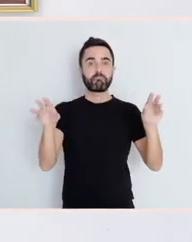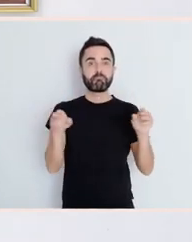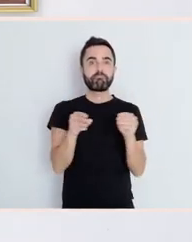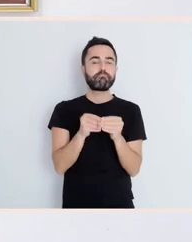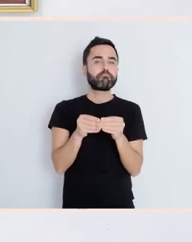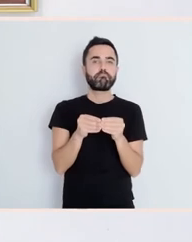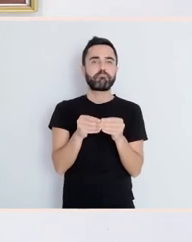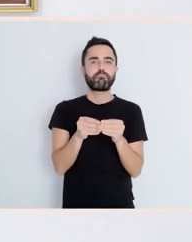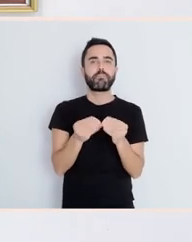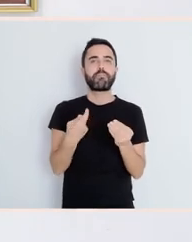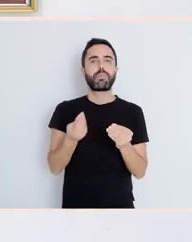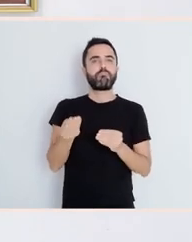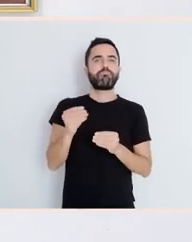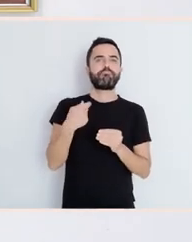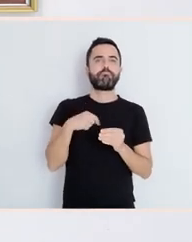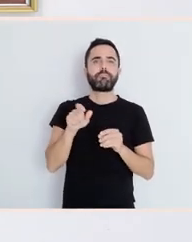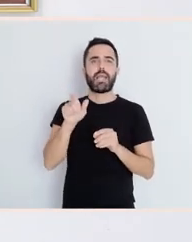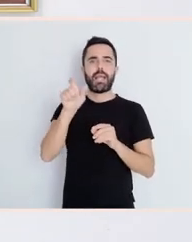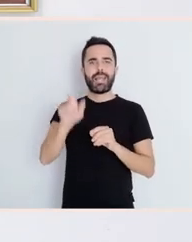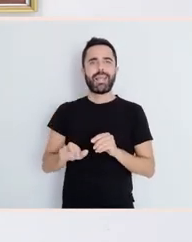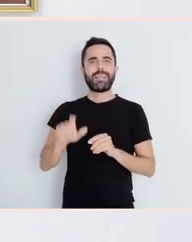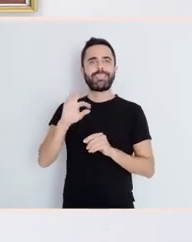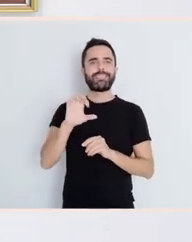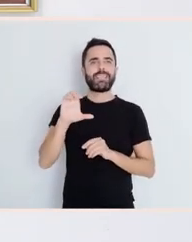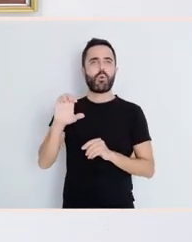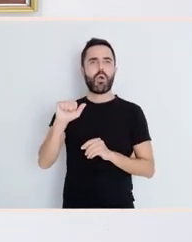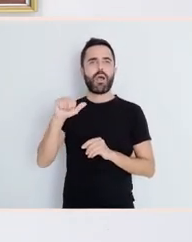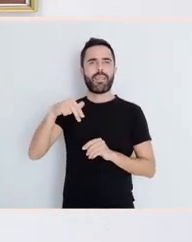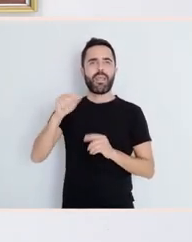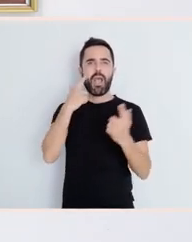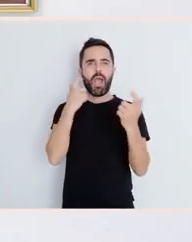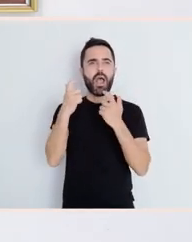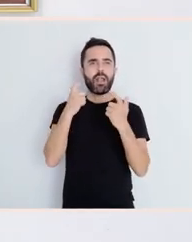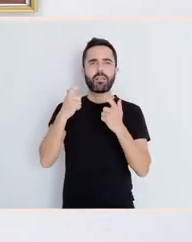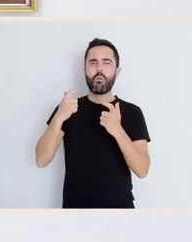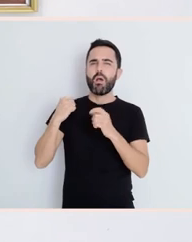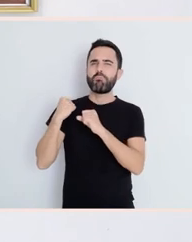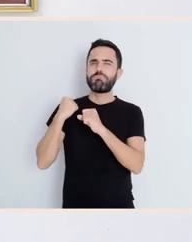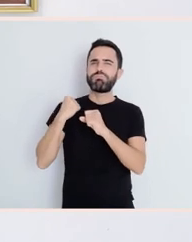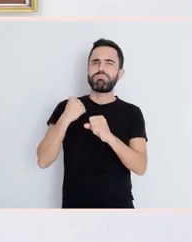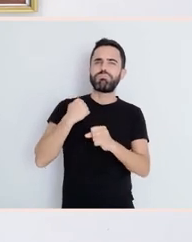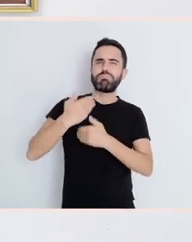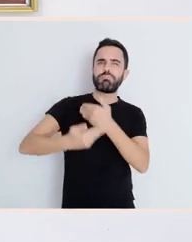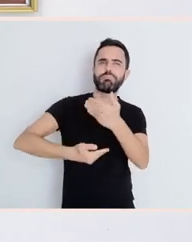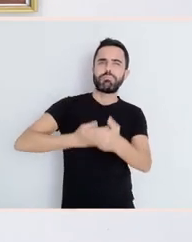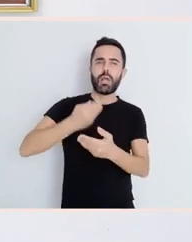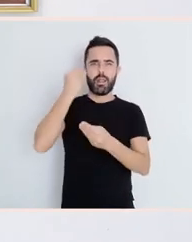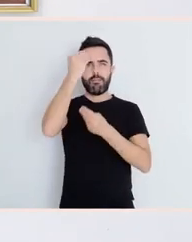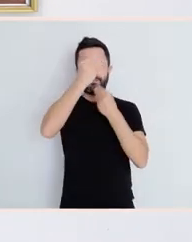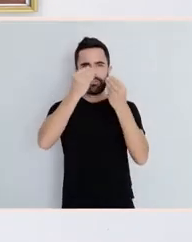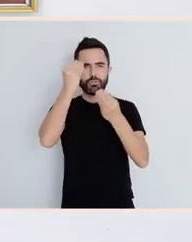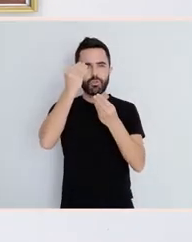concluir engadindo que a arte de xeoane é fruto dunha longa trasetoria, dun longo percorrido, o proceso de